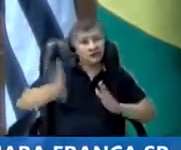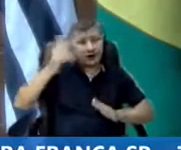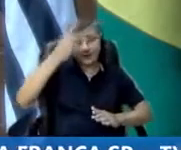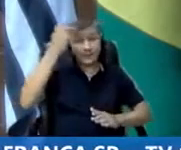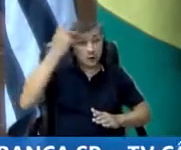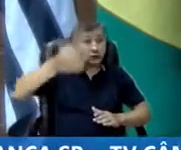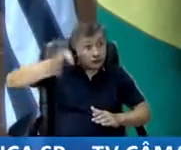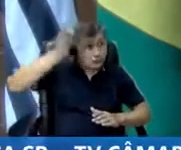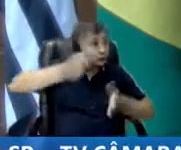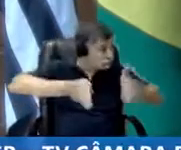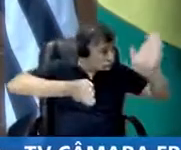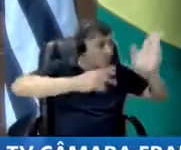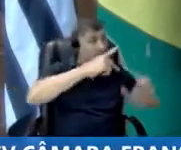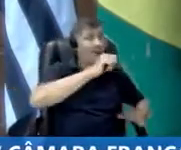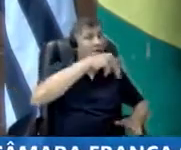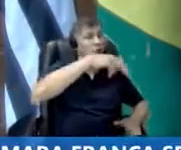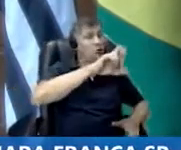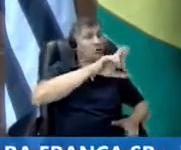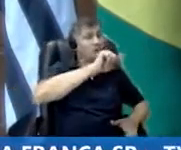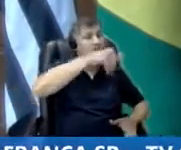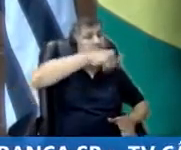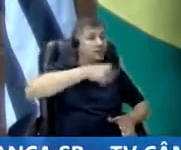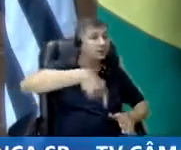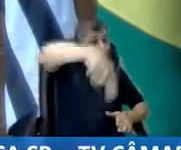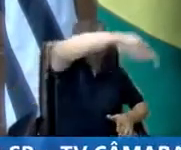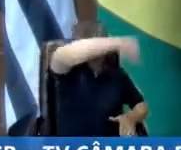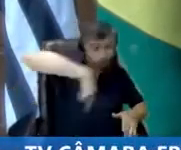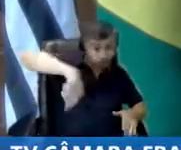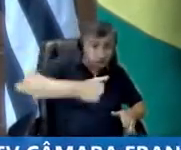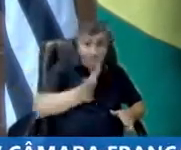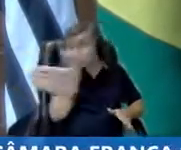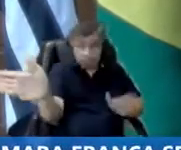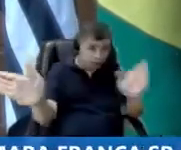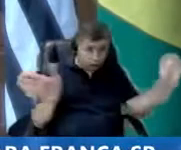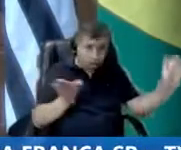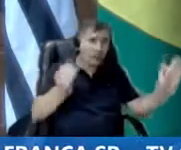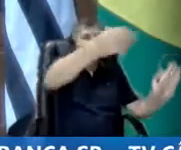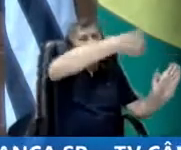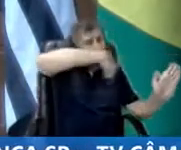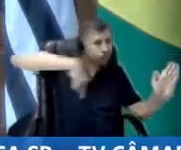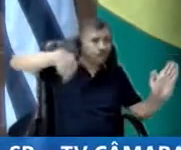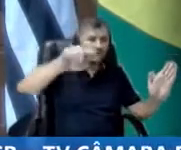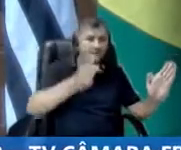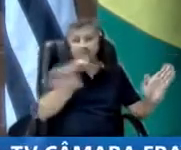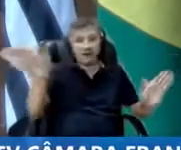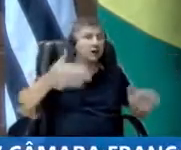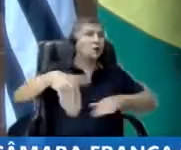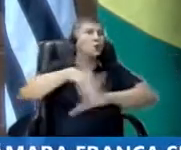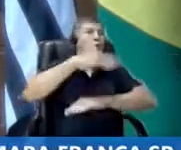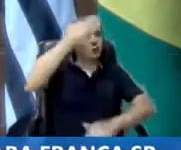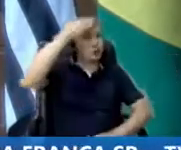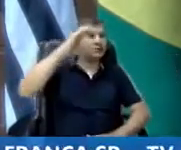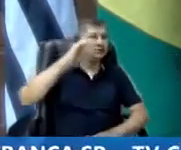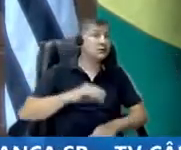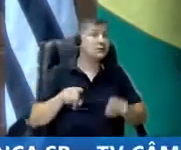vai pegar ali na Hélio Palermo, pegar a Rua Curitiba. Então, eu peço aí que